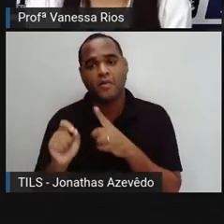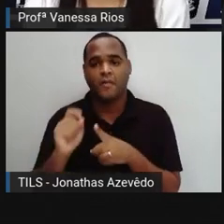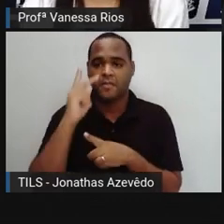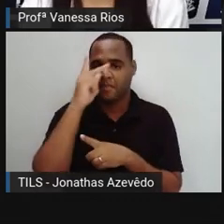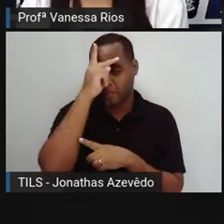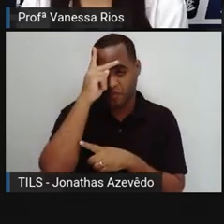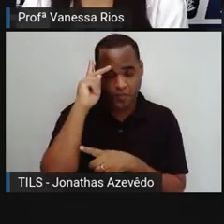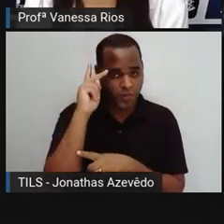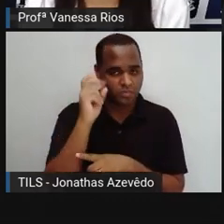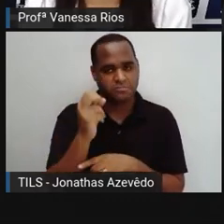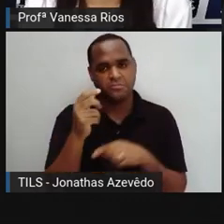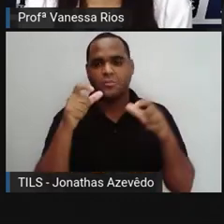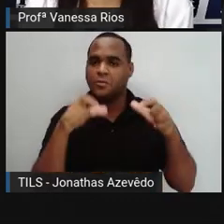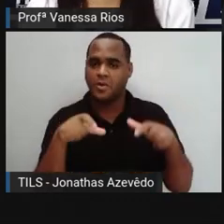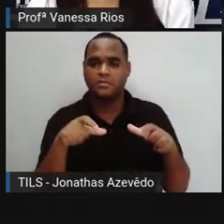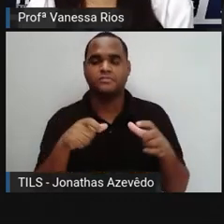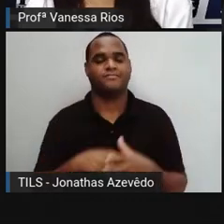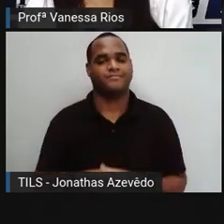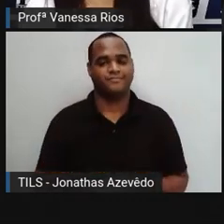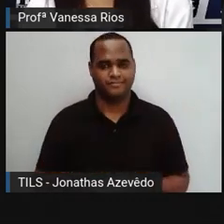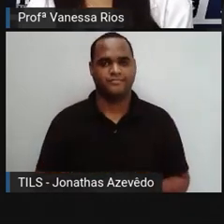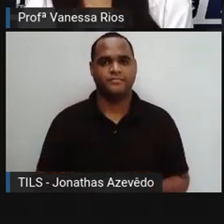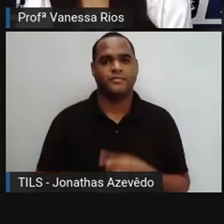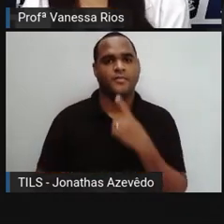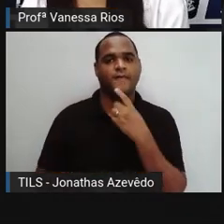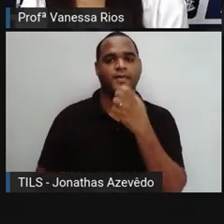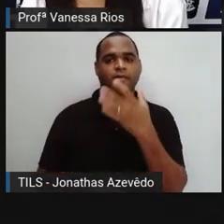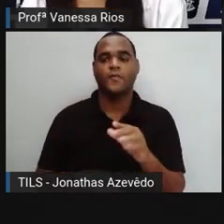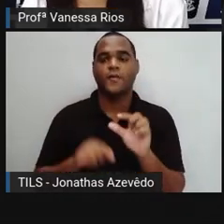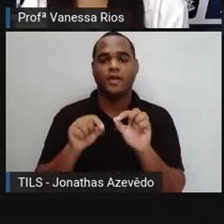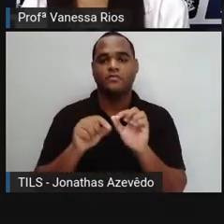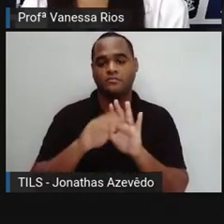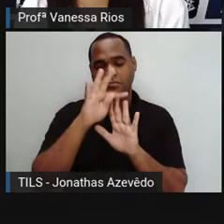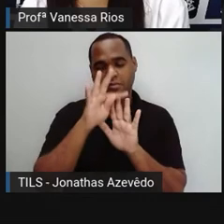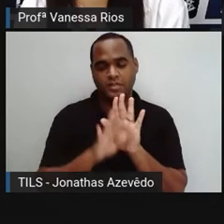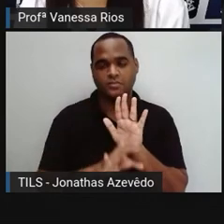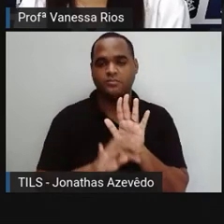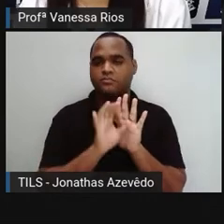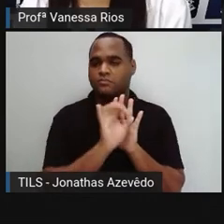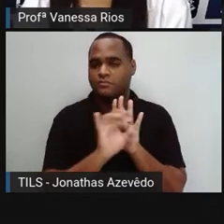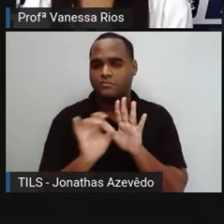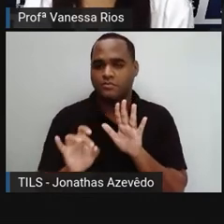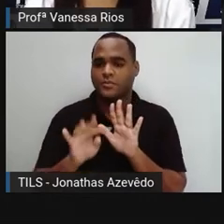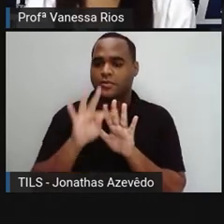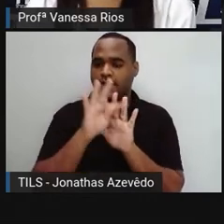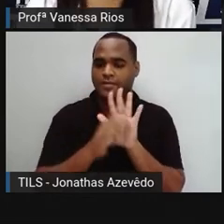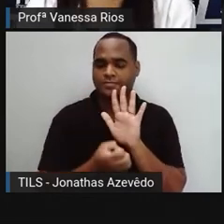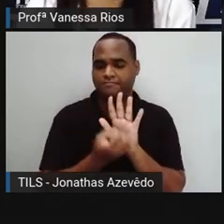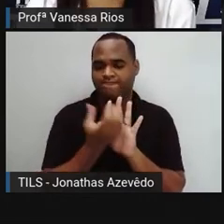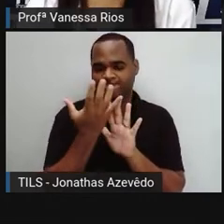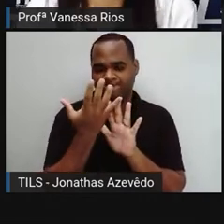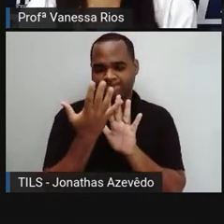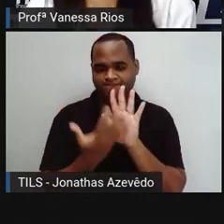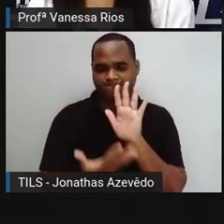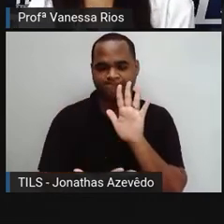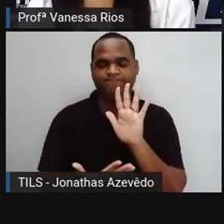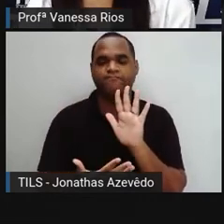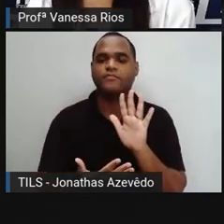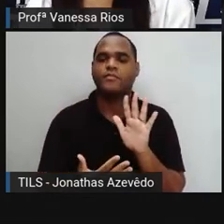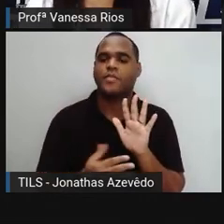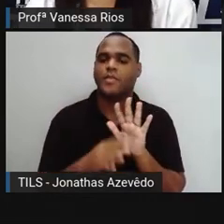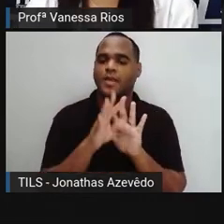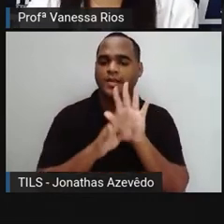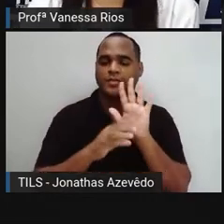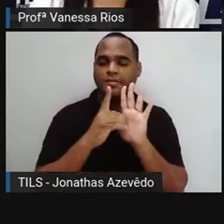pessoa, um lugar, nós falamos aí de um tipo de texto que é o texto descritivo. E aí a Pró trouxe